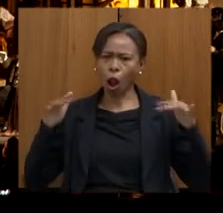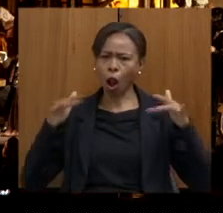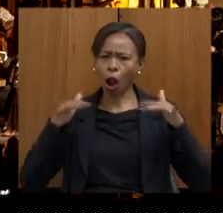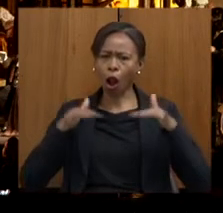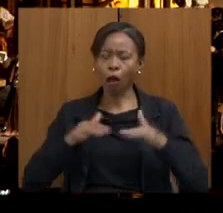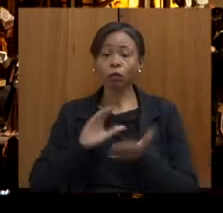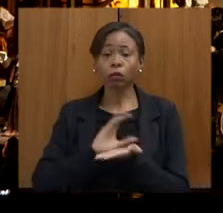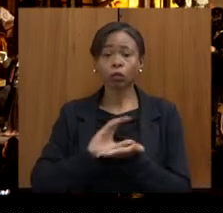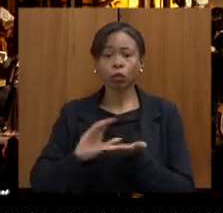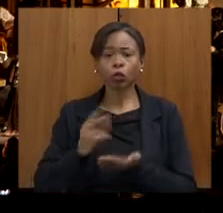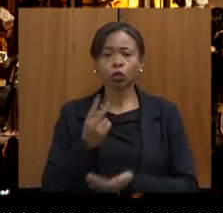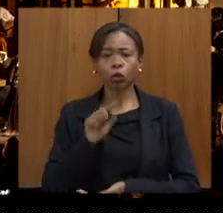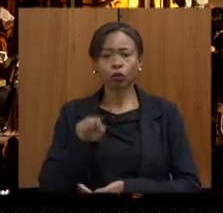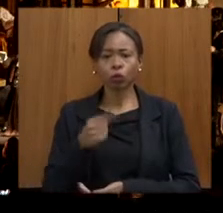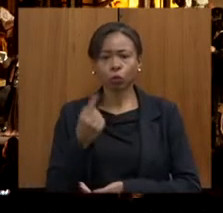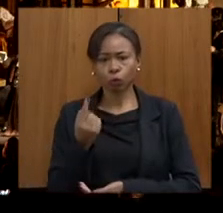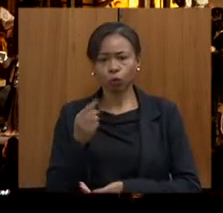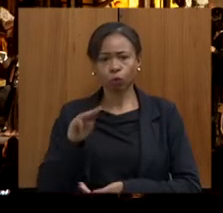milhões.